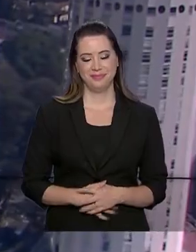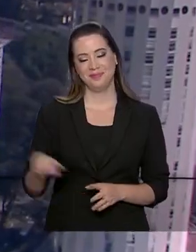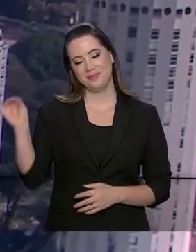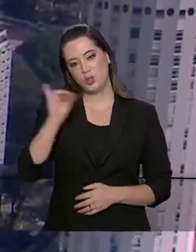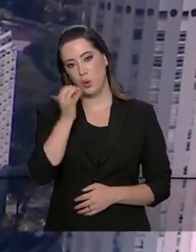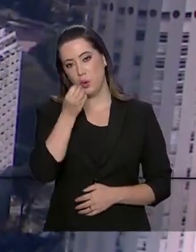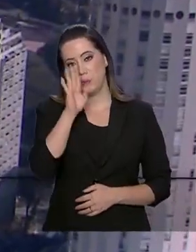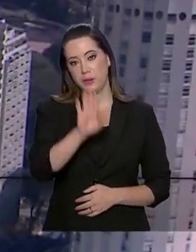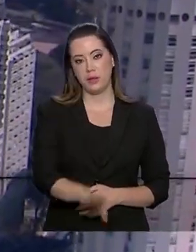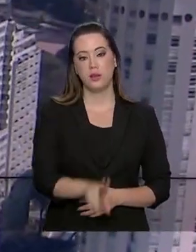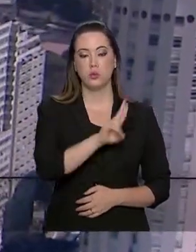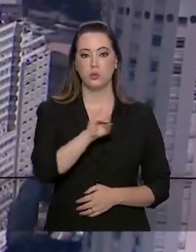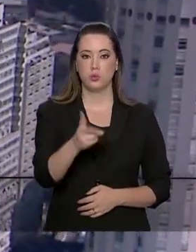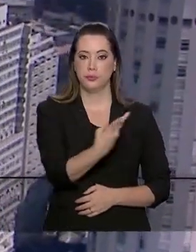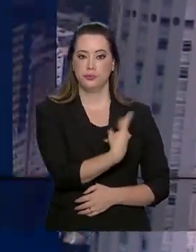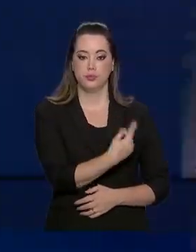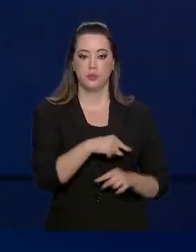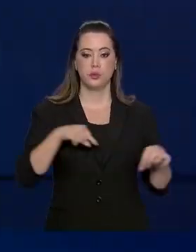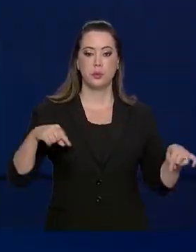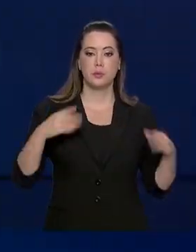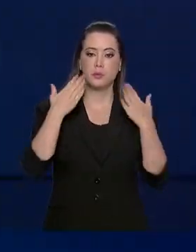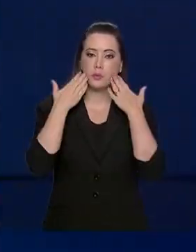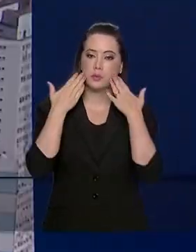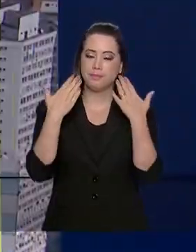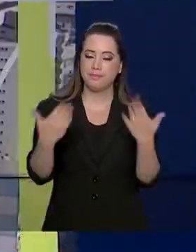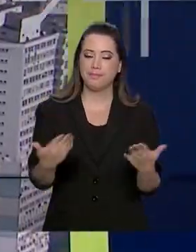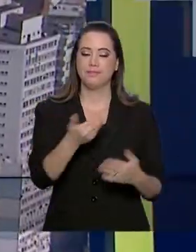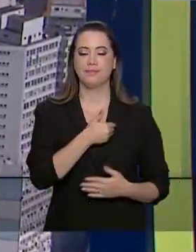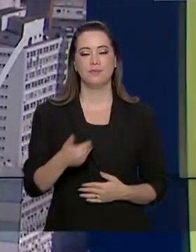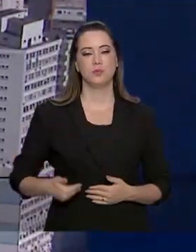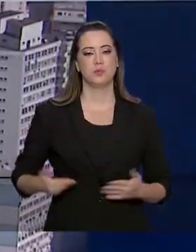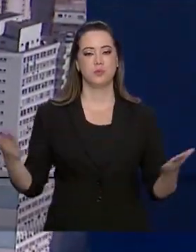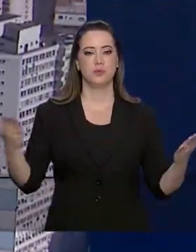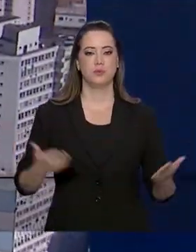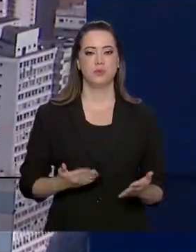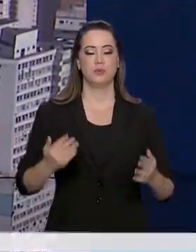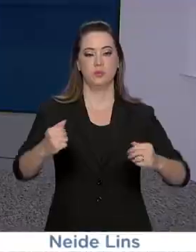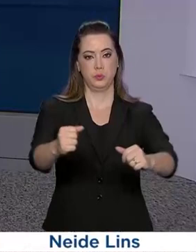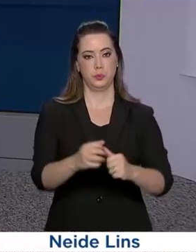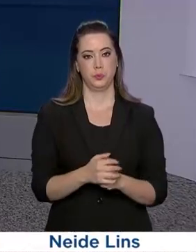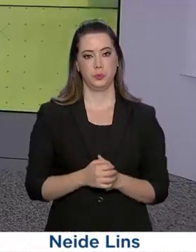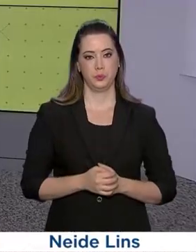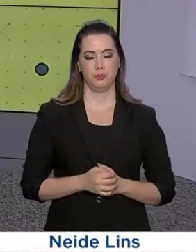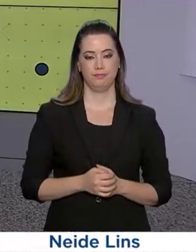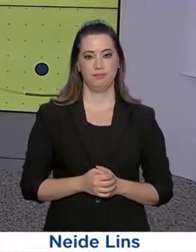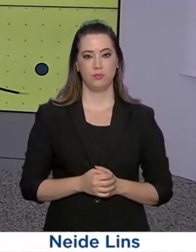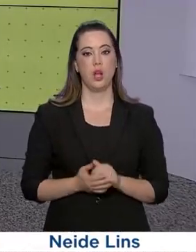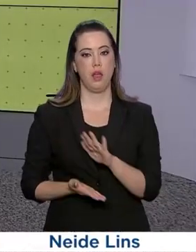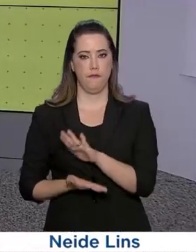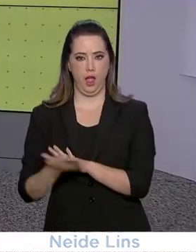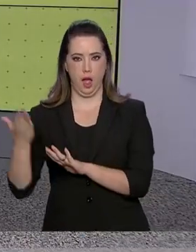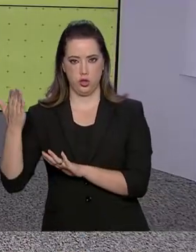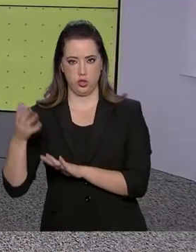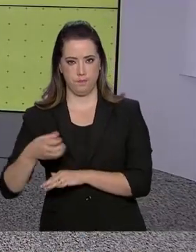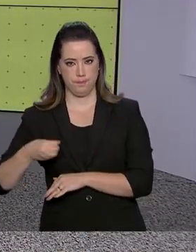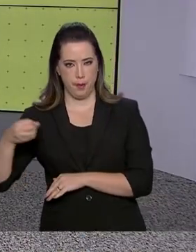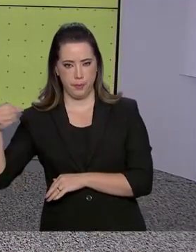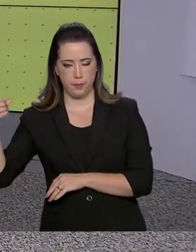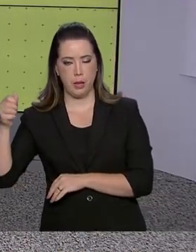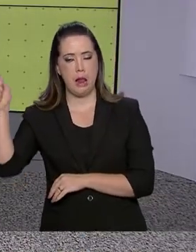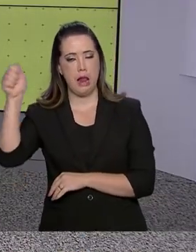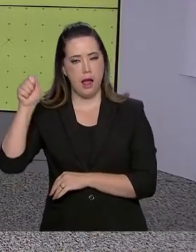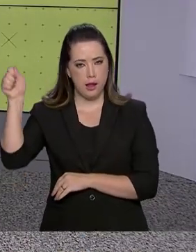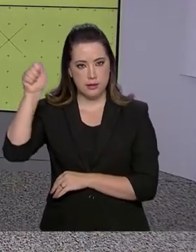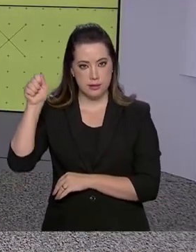Olá, boa tarde. Eu sou Roberto Camargo e estamos de volta com mais uma edição do Governo Agora. Em viagem pela Ásia, o presidente Jair